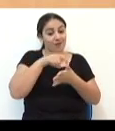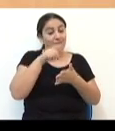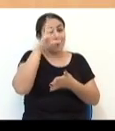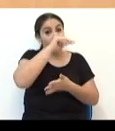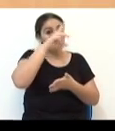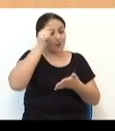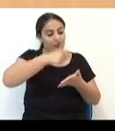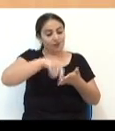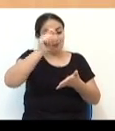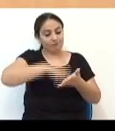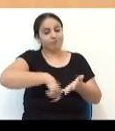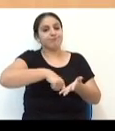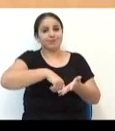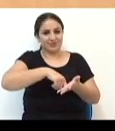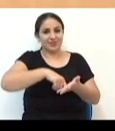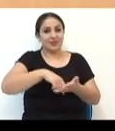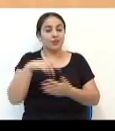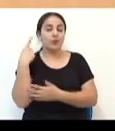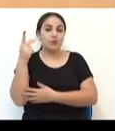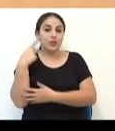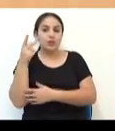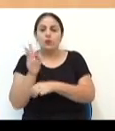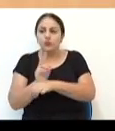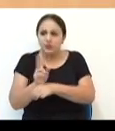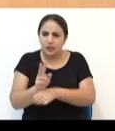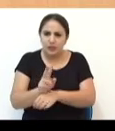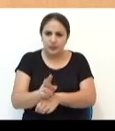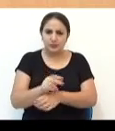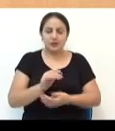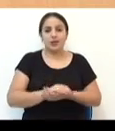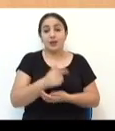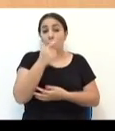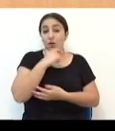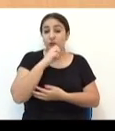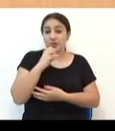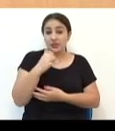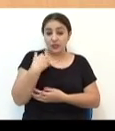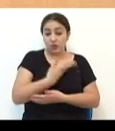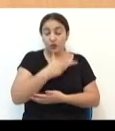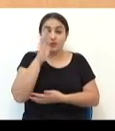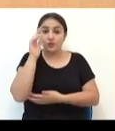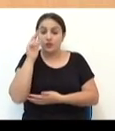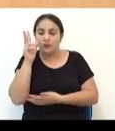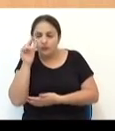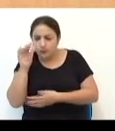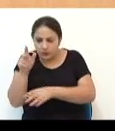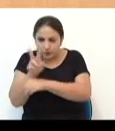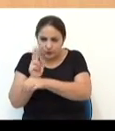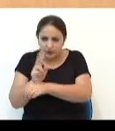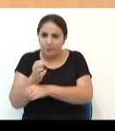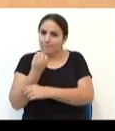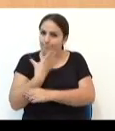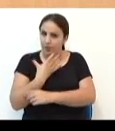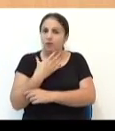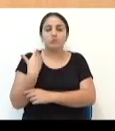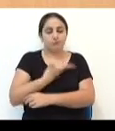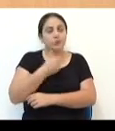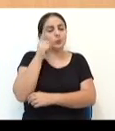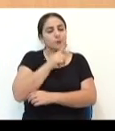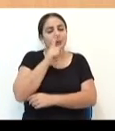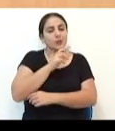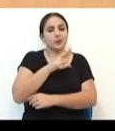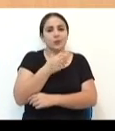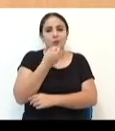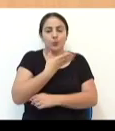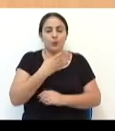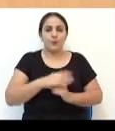o vereador é um fiscal do povo, o vereador tem que fiscalizar. Eu acho que se nós fiscalizar muito bem, a gente vai cedar bem